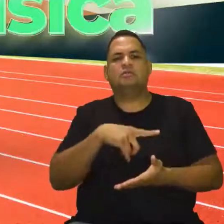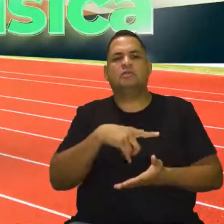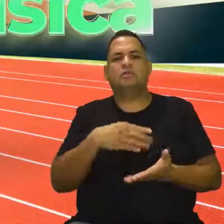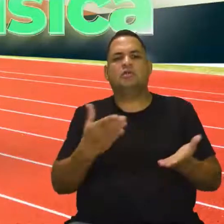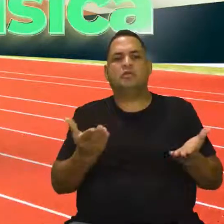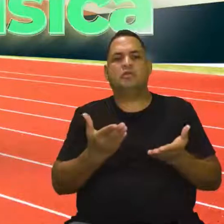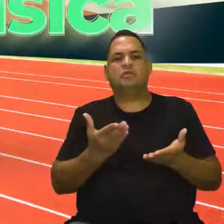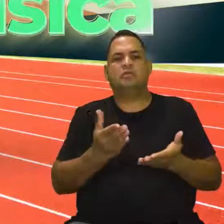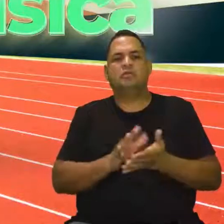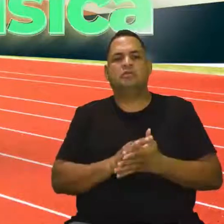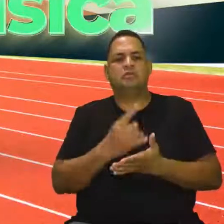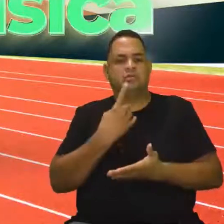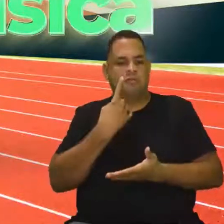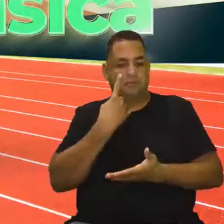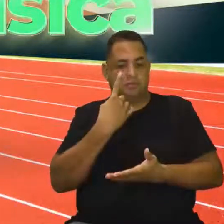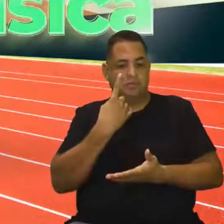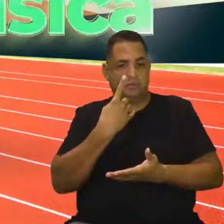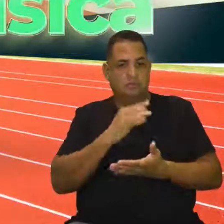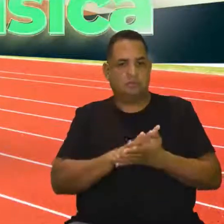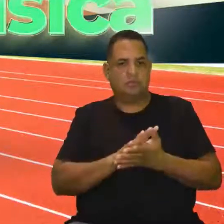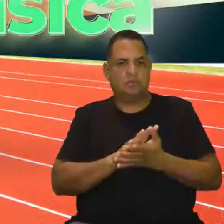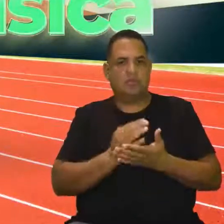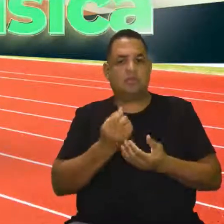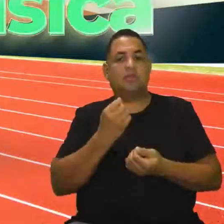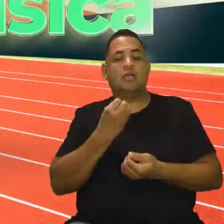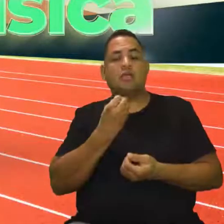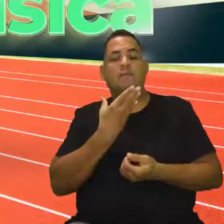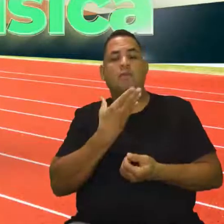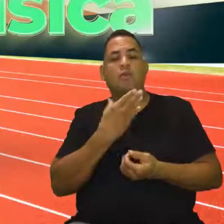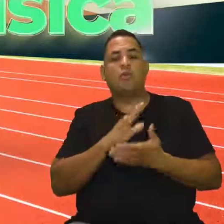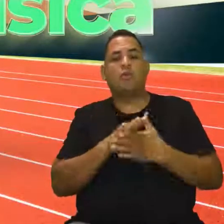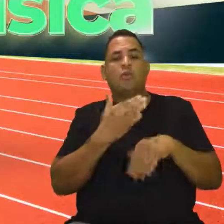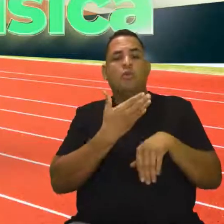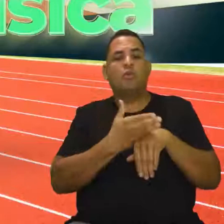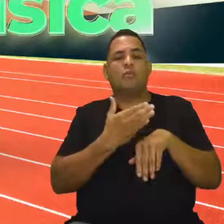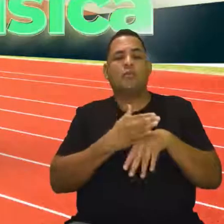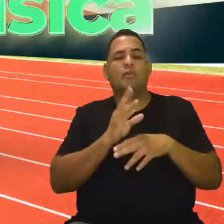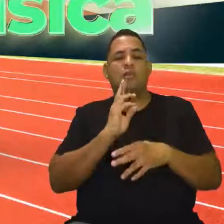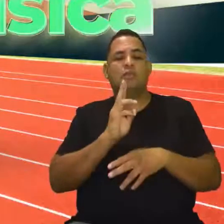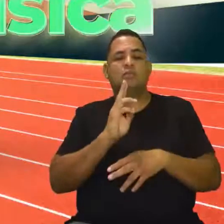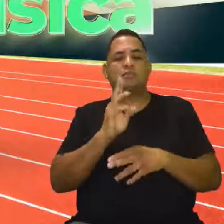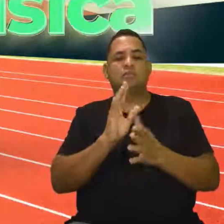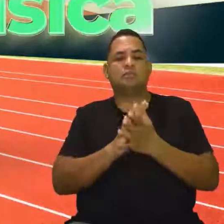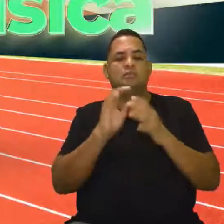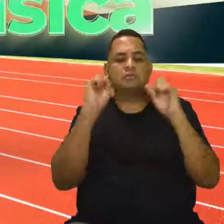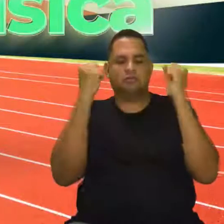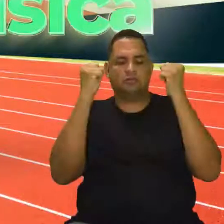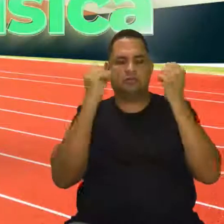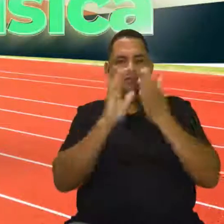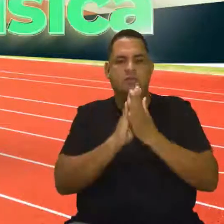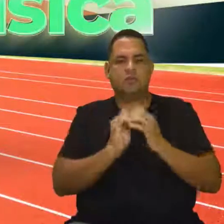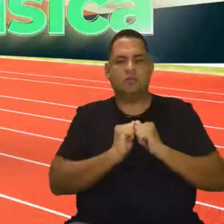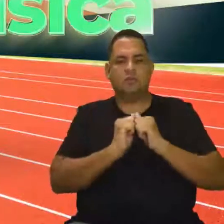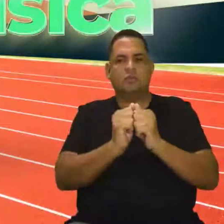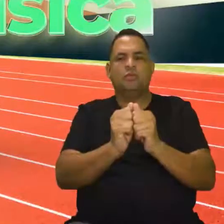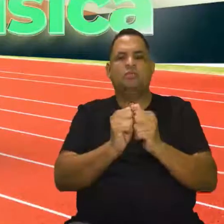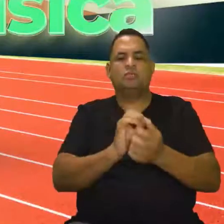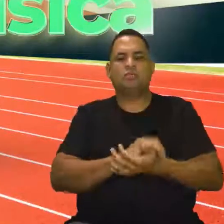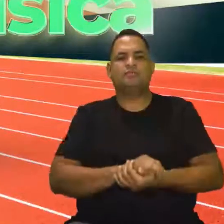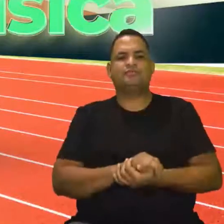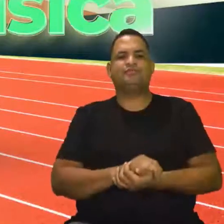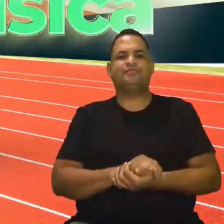agora a gente vai ver um pouquinho mais sobre esses benefícios, né, da prática regular da atividade física. Então, acompanha o slide aí.